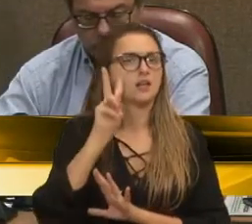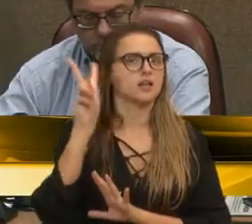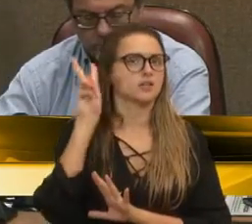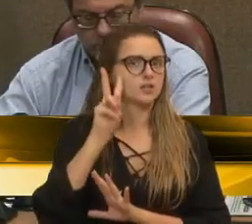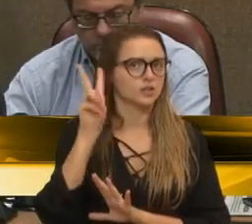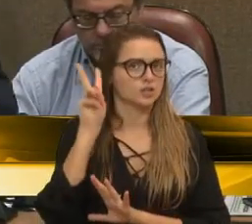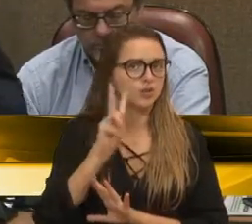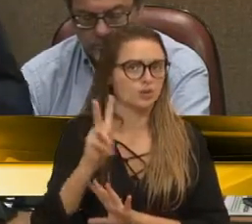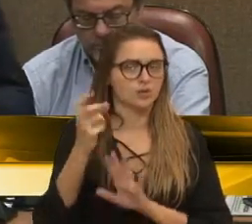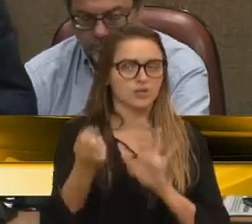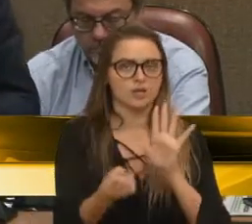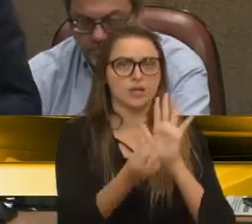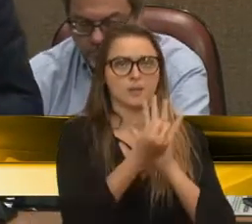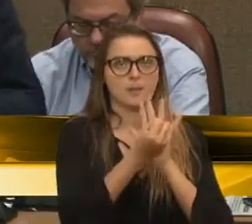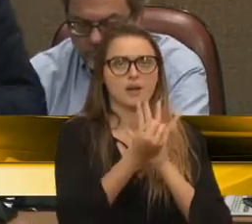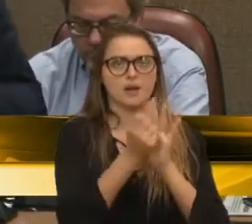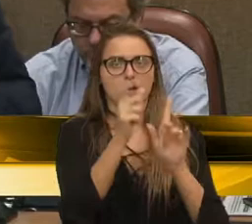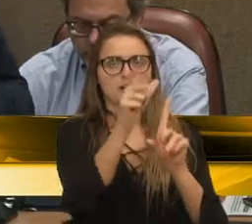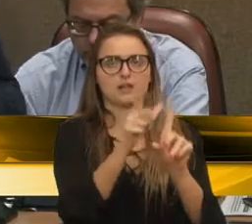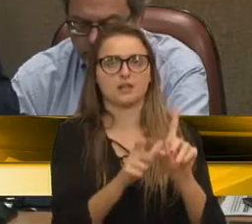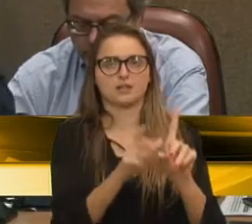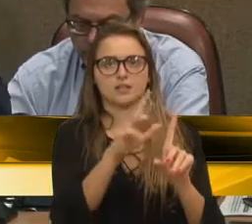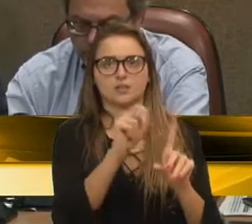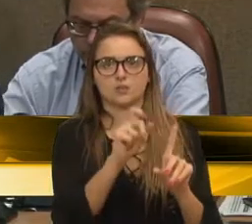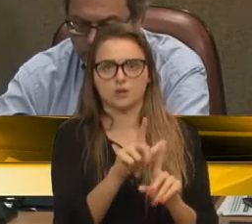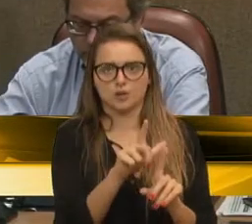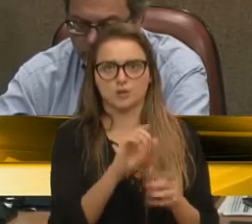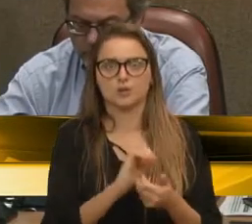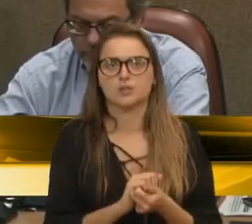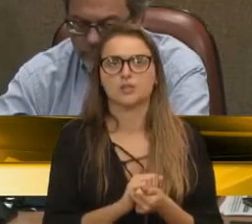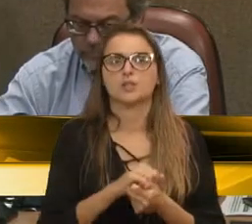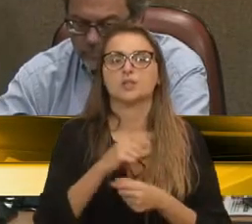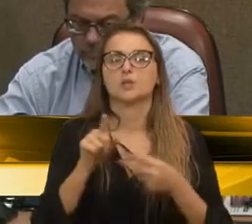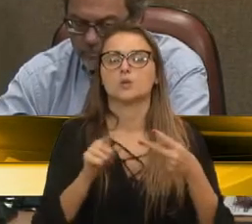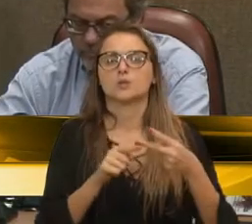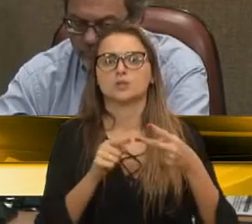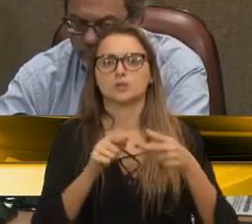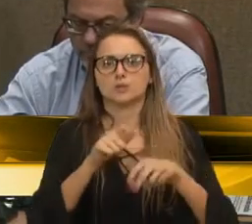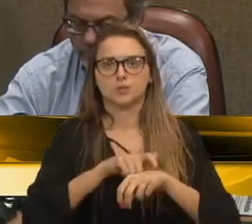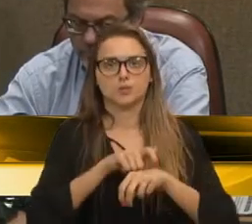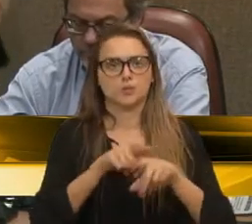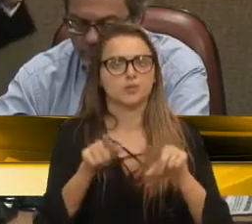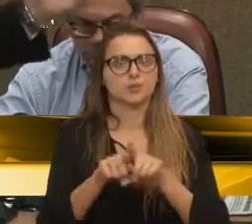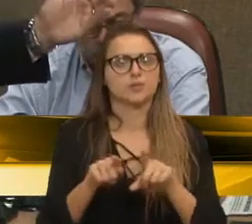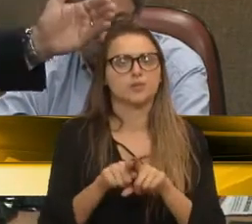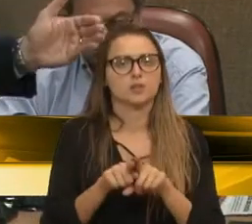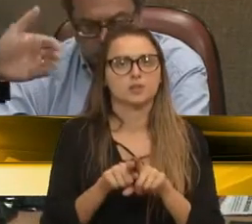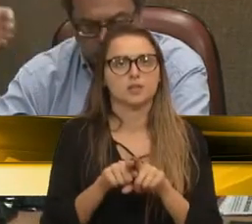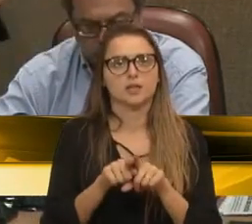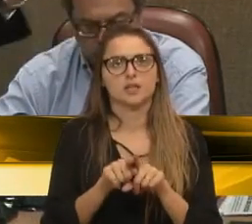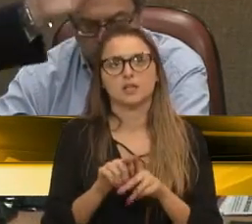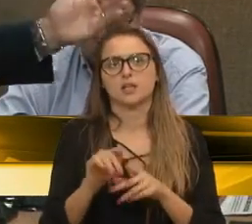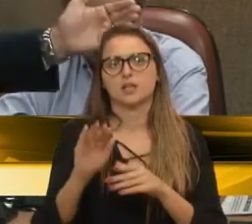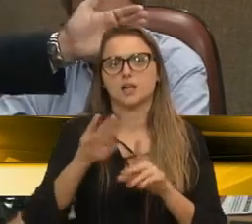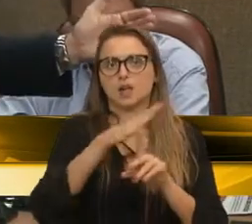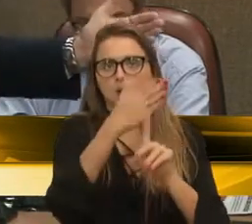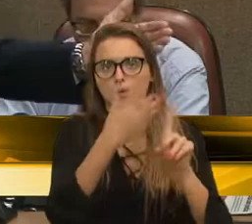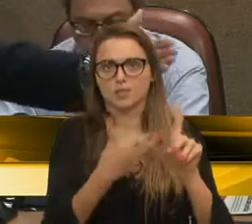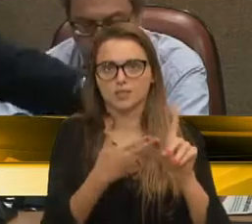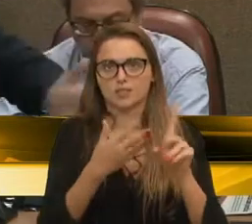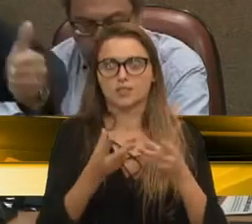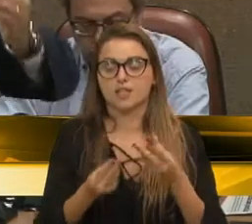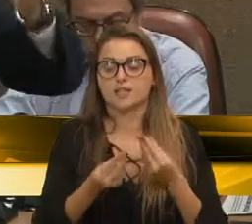legado deste visionário empresário arrojado. Num segundo momento, também, deferir a pessoas,